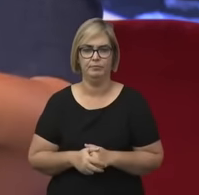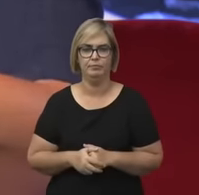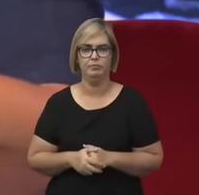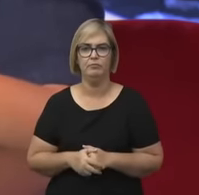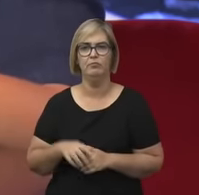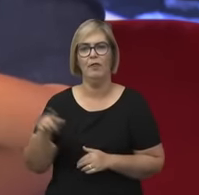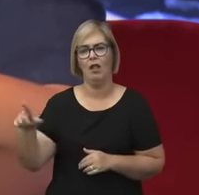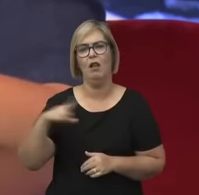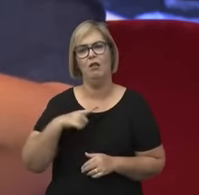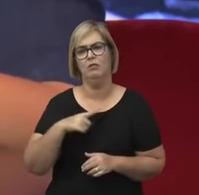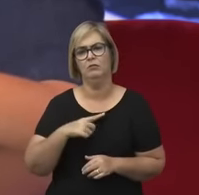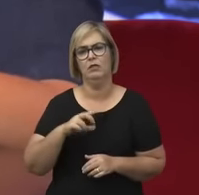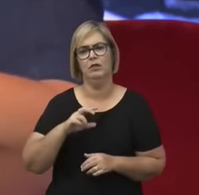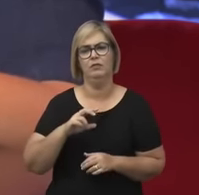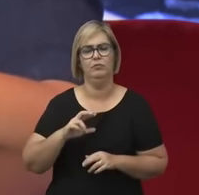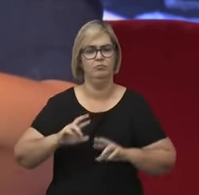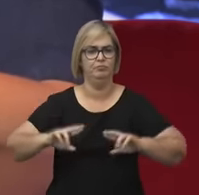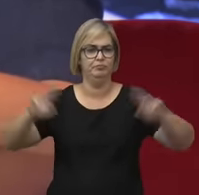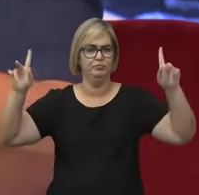vocabulários, né? Enfim.